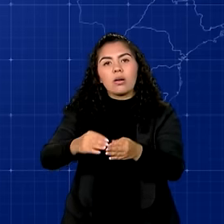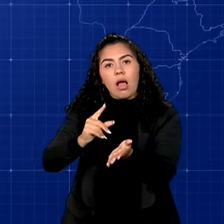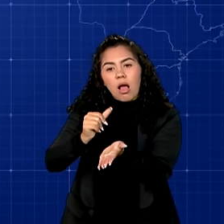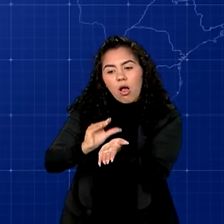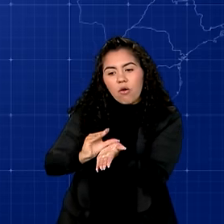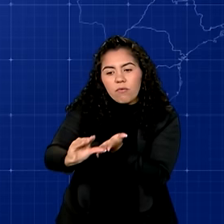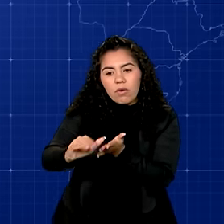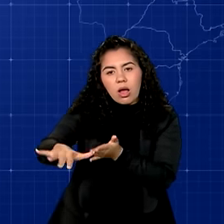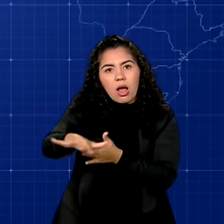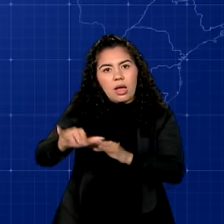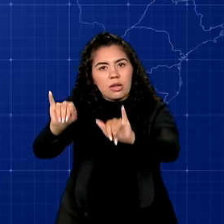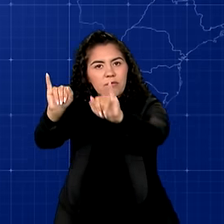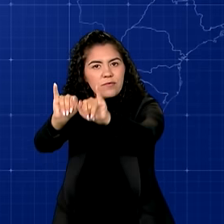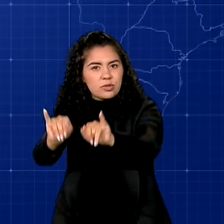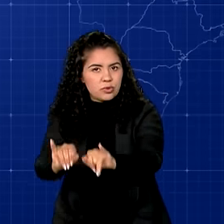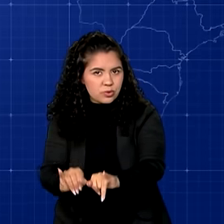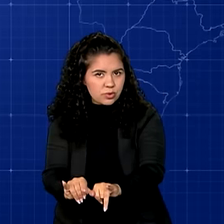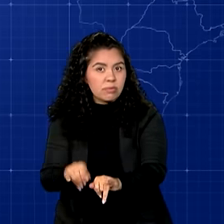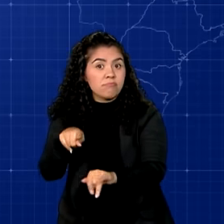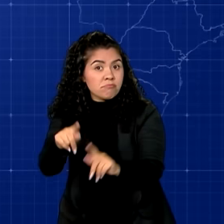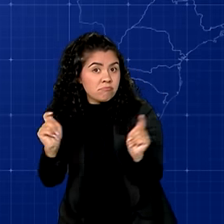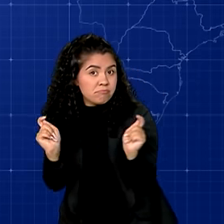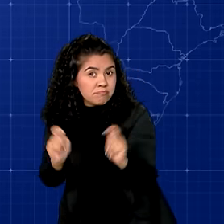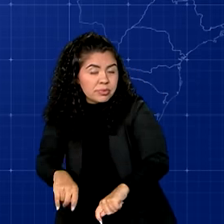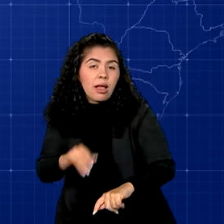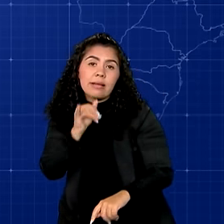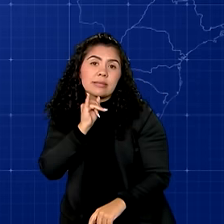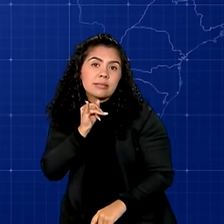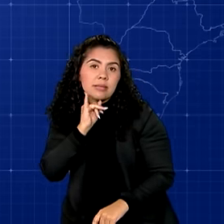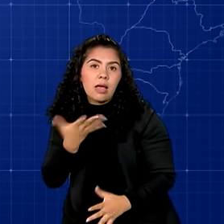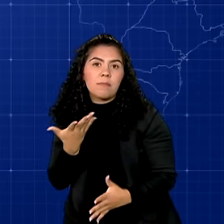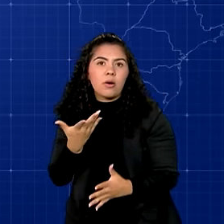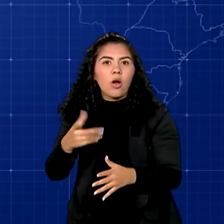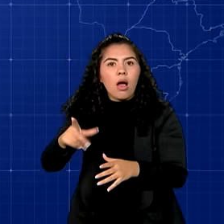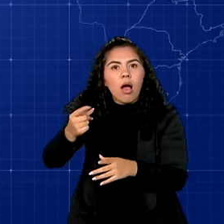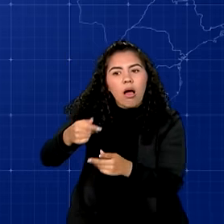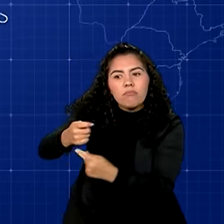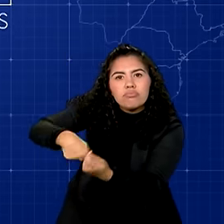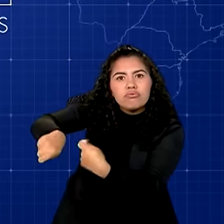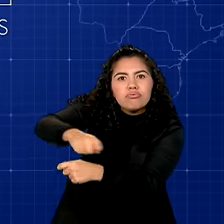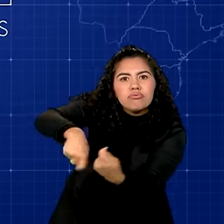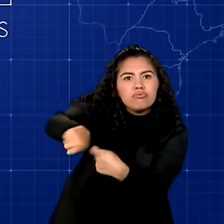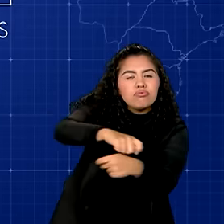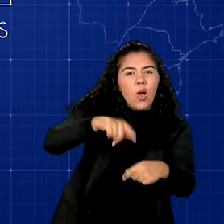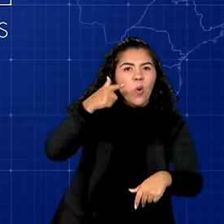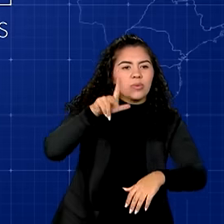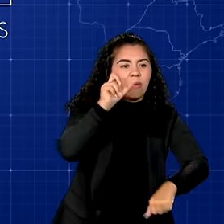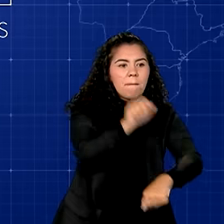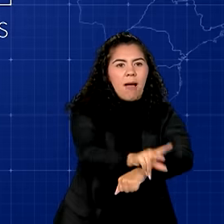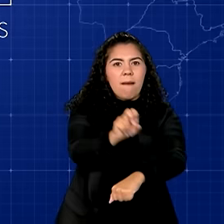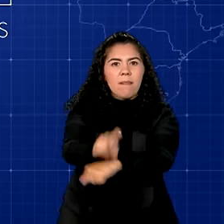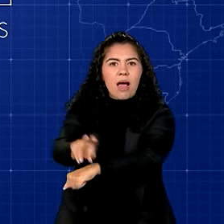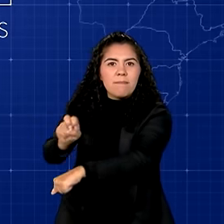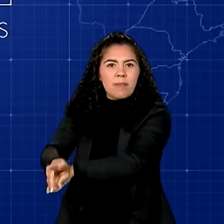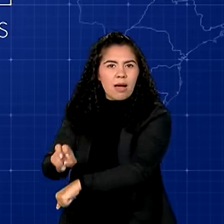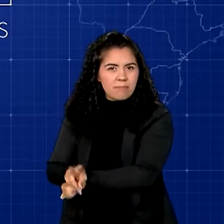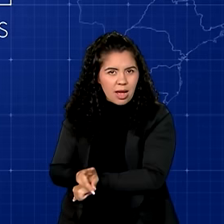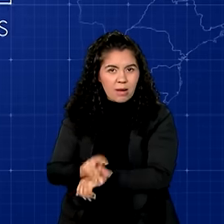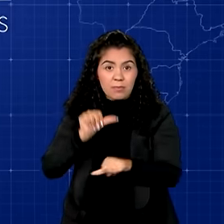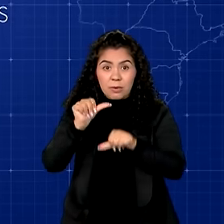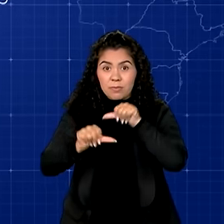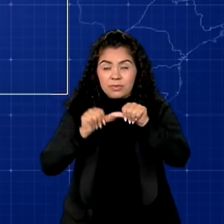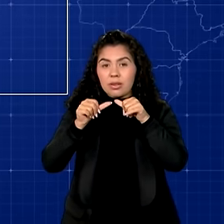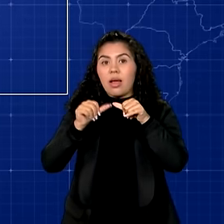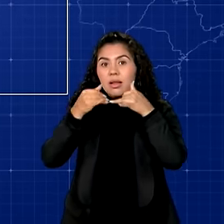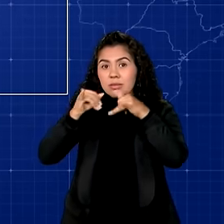área de infraestrutura. Assim, é possível, por exemplo, aquecer a economia ao gerar mais empregos para mudar a matriz energética do